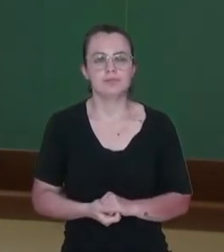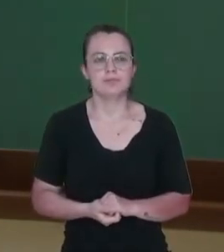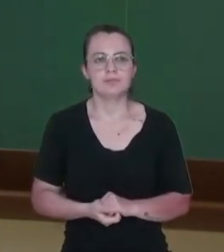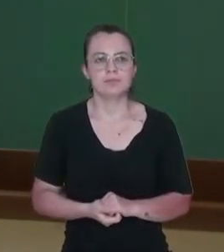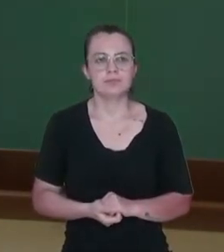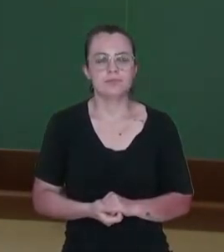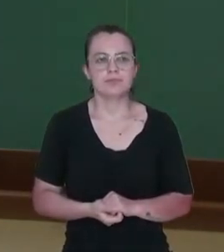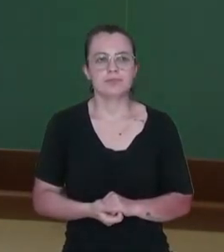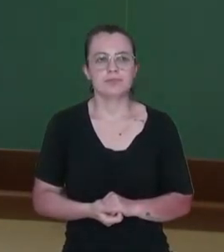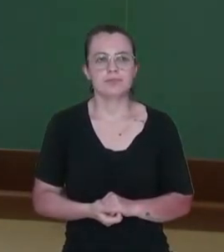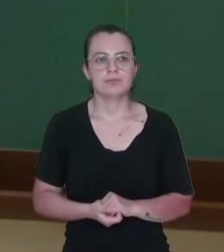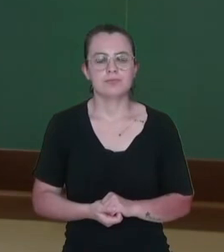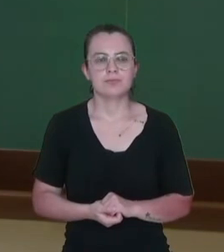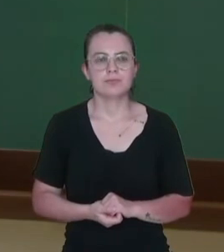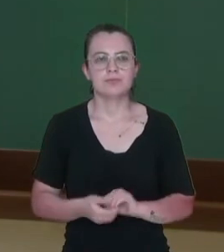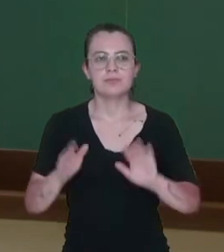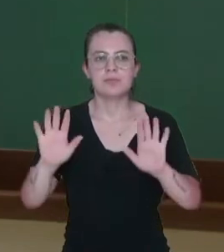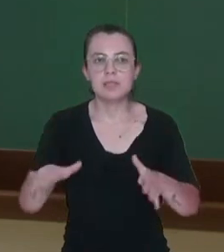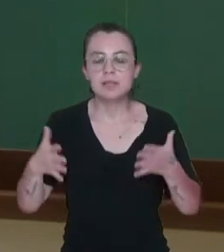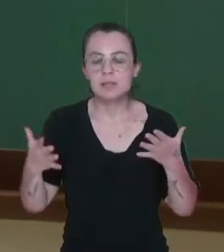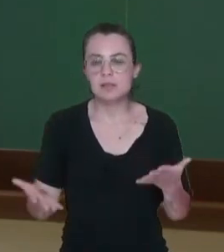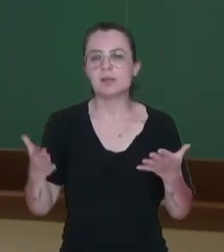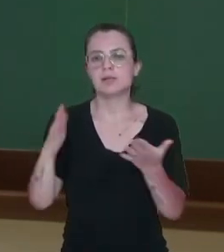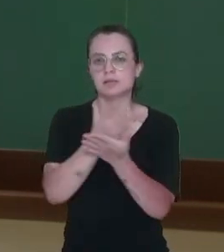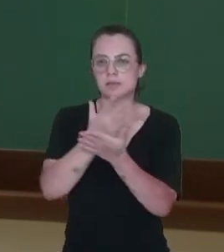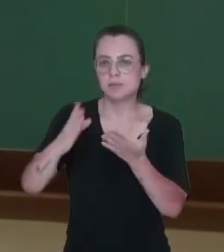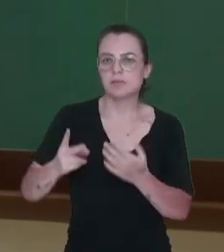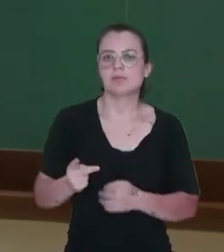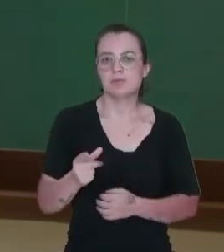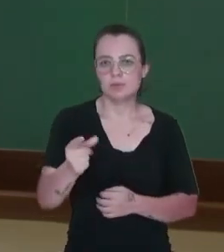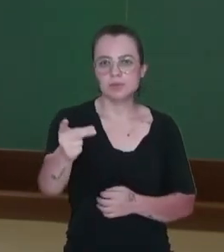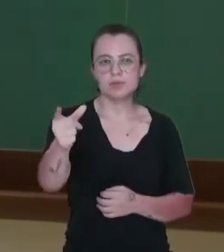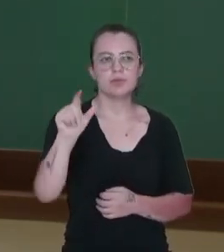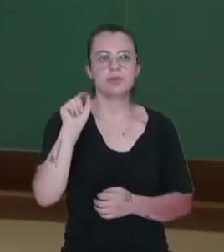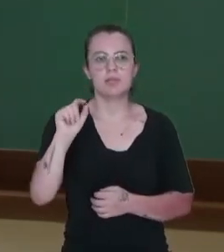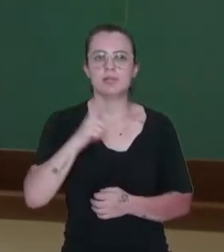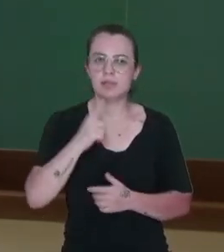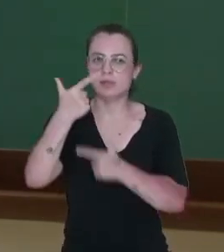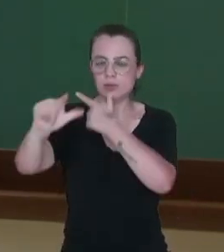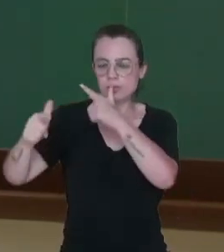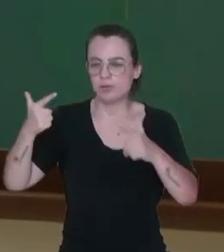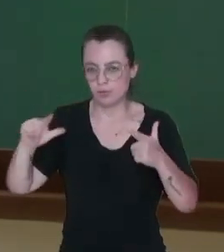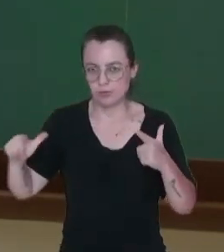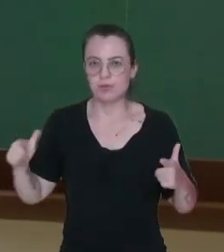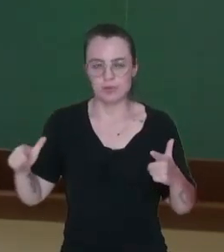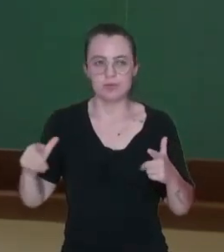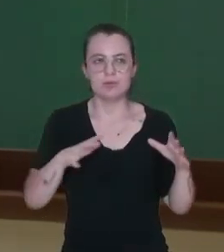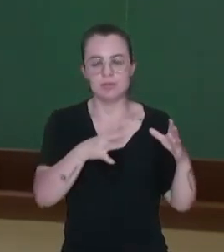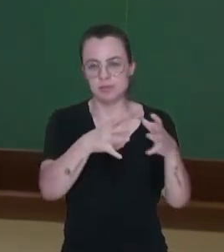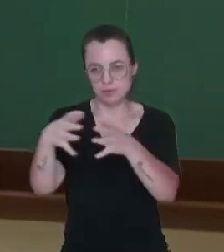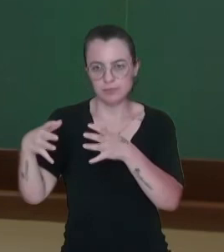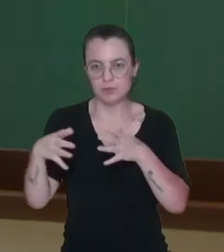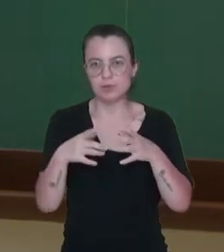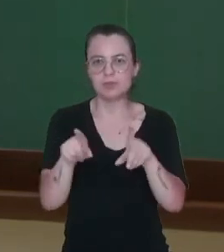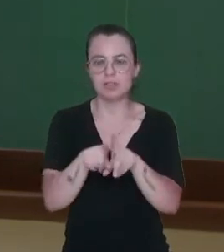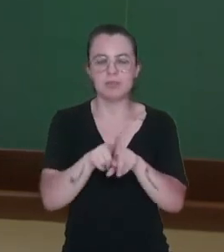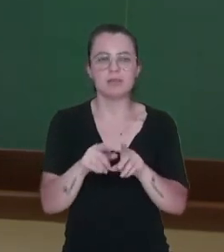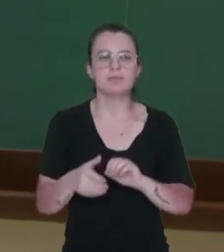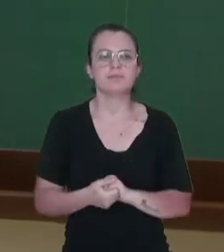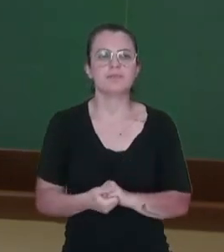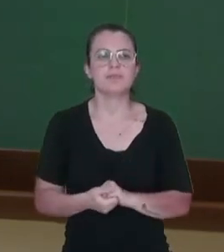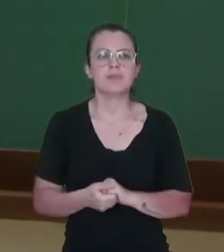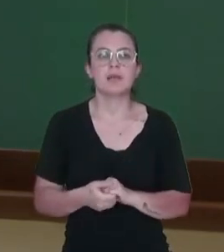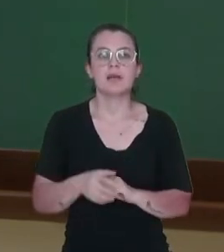E aí a regionalização continua, né? Nós tivemos outras divisões. Essa divisão aqui, que é a